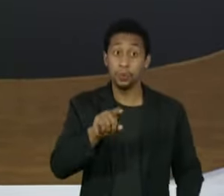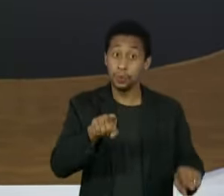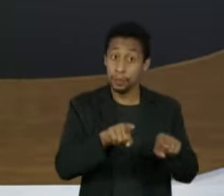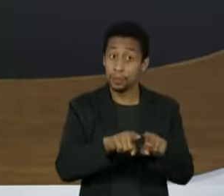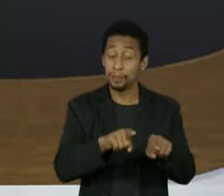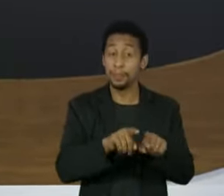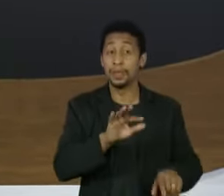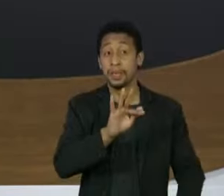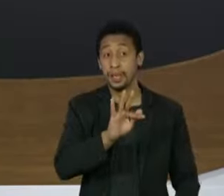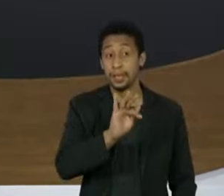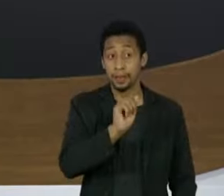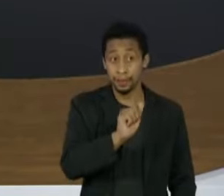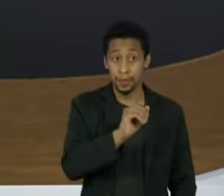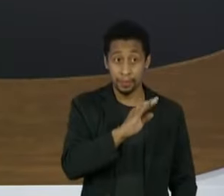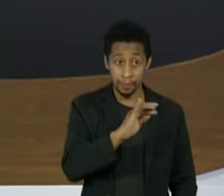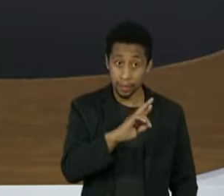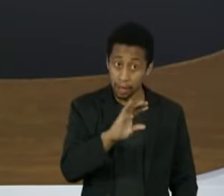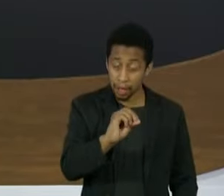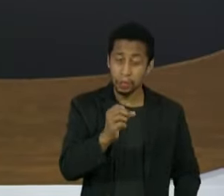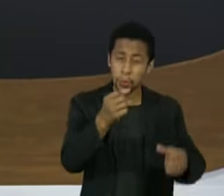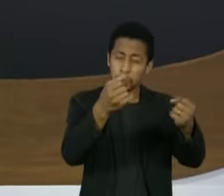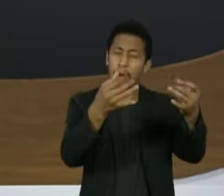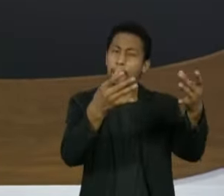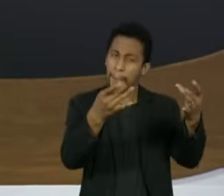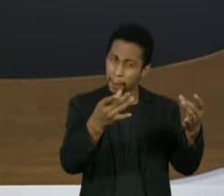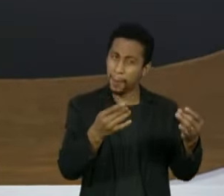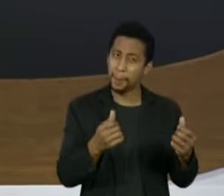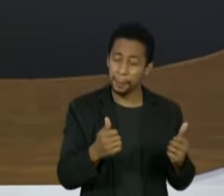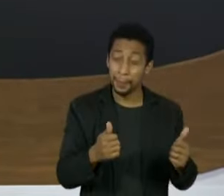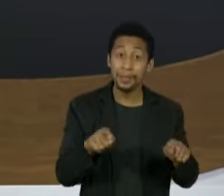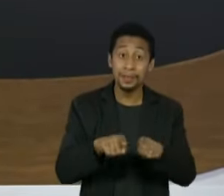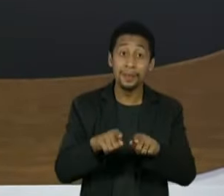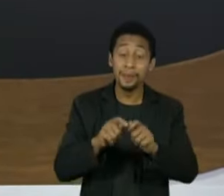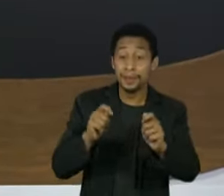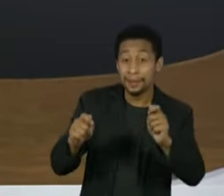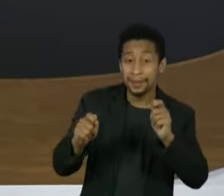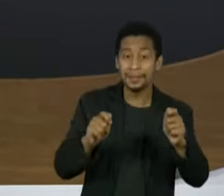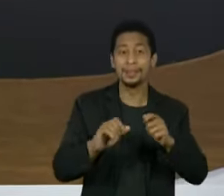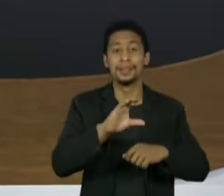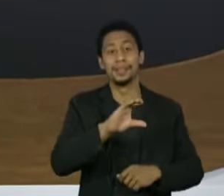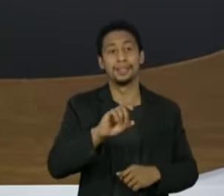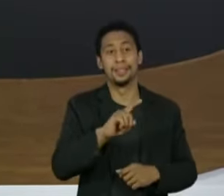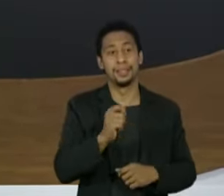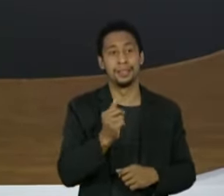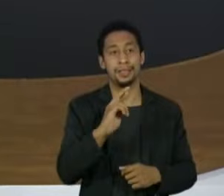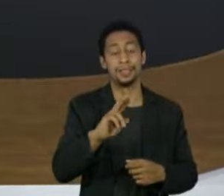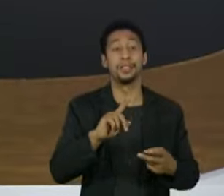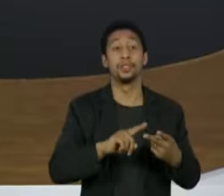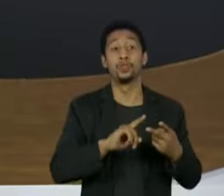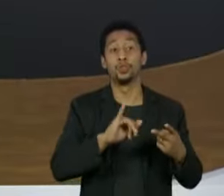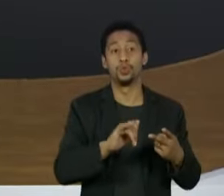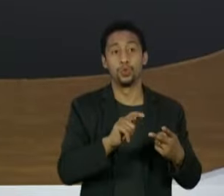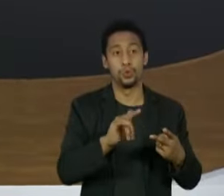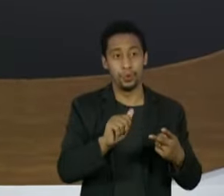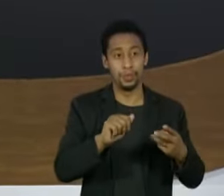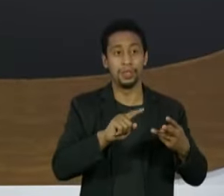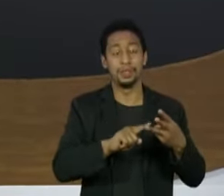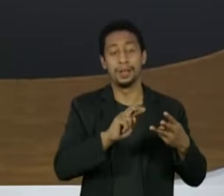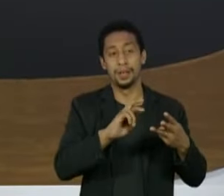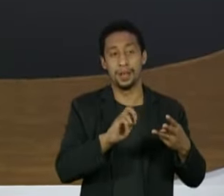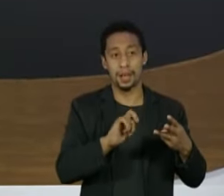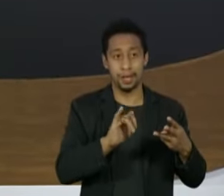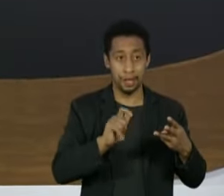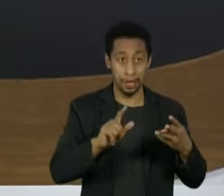entrevista muito esclarecedora. E também aos integrantes da bancada, César Feitosa, Júlia Schiaffarino, Raquel